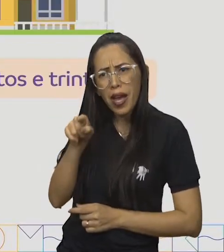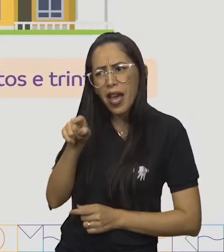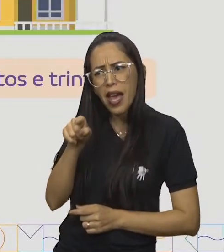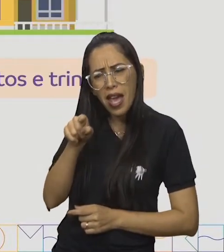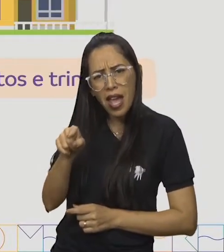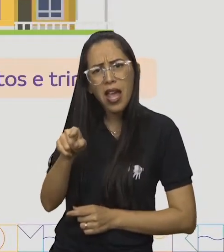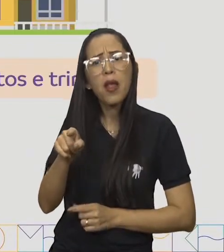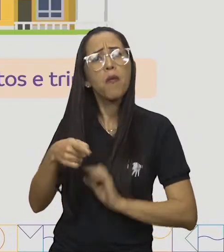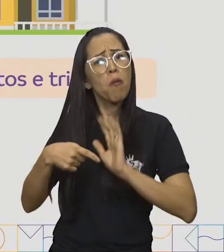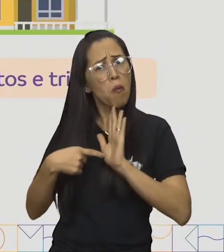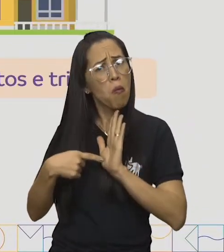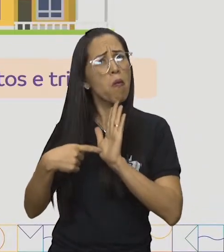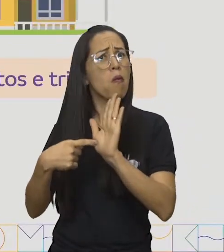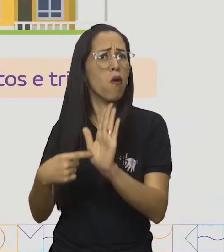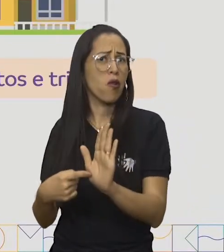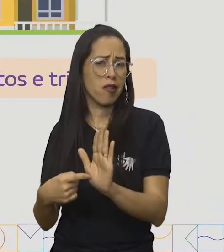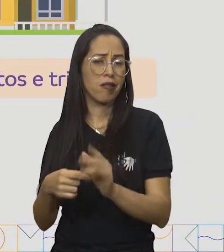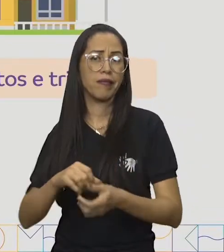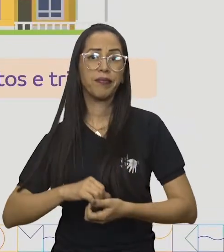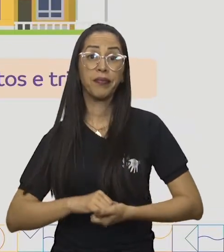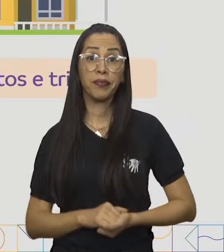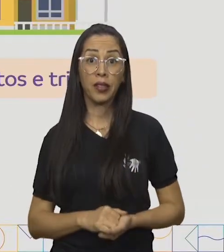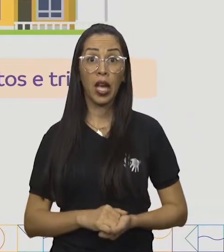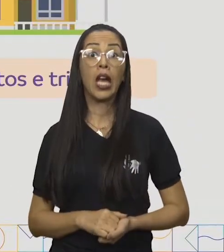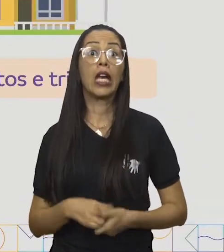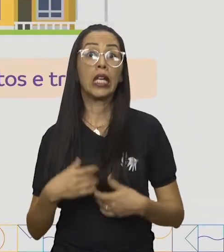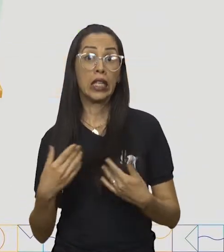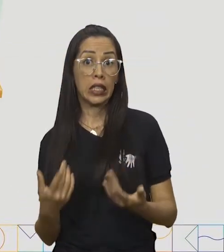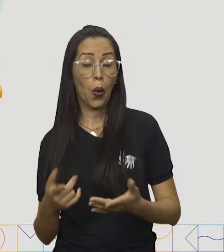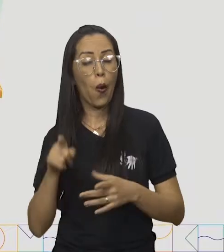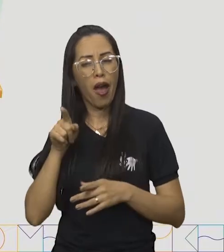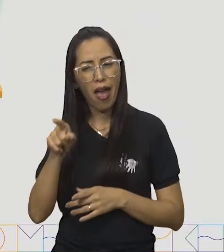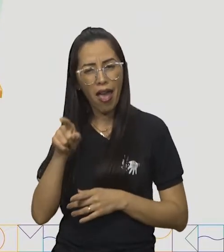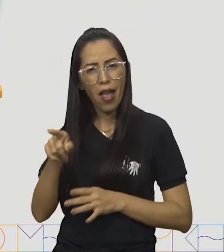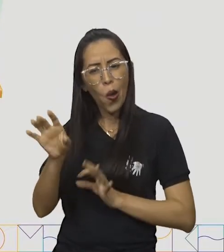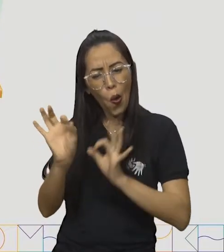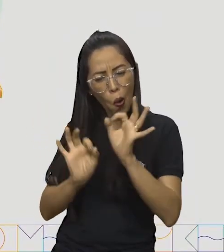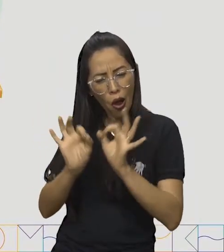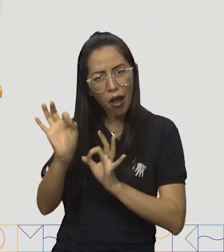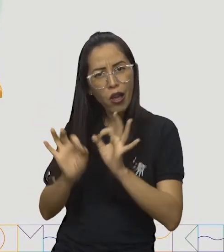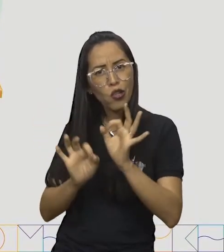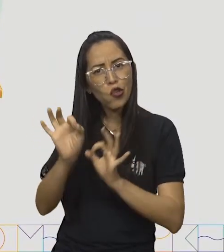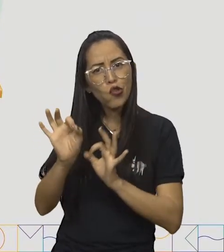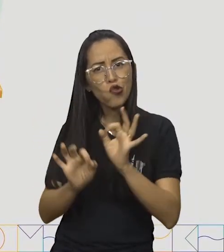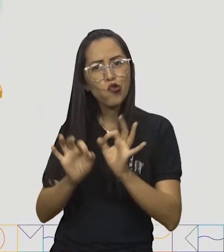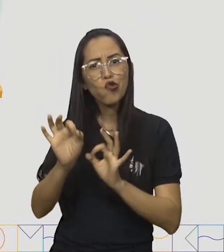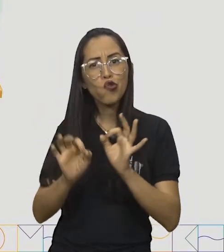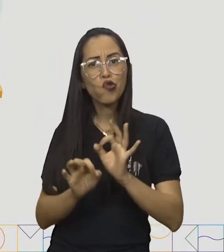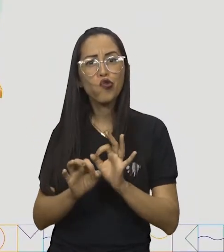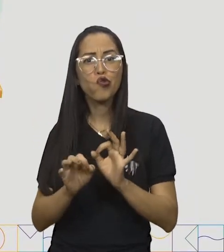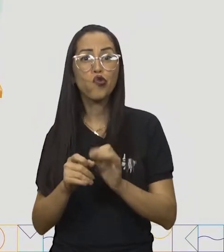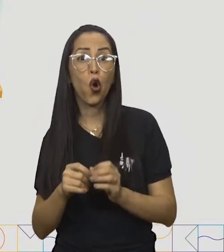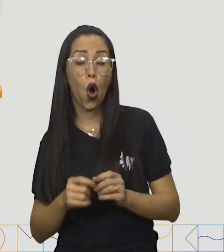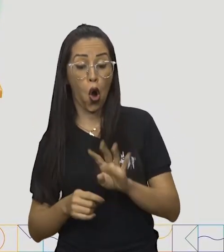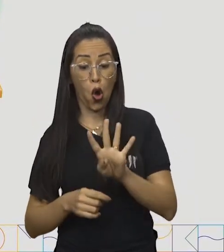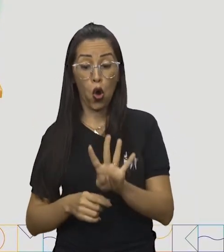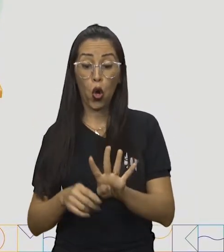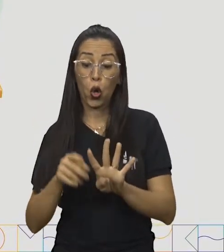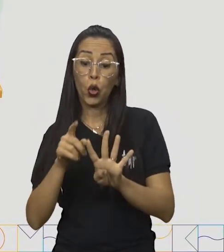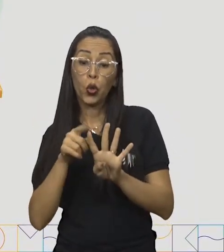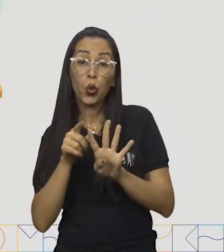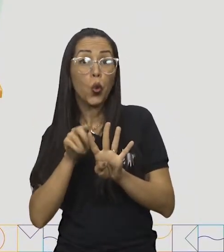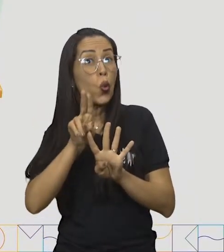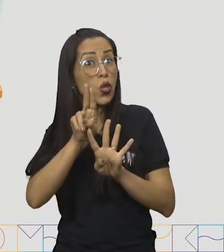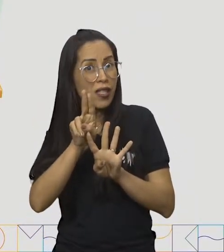fizesse a representação. Pedro armou da seguinte forma. Colocou duas unidades no pino das